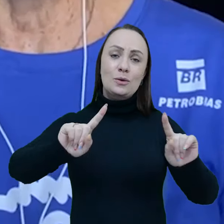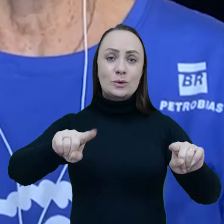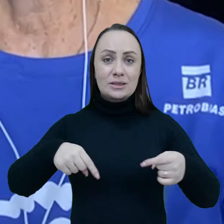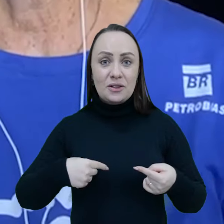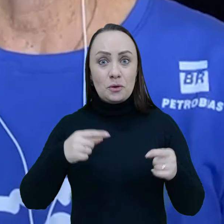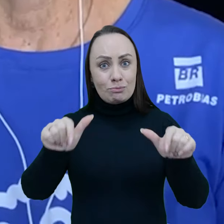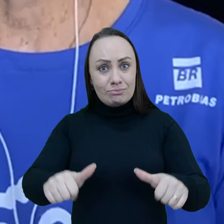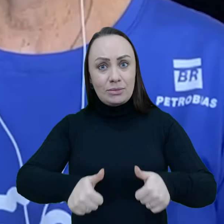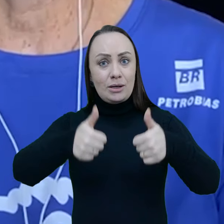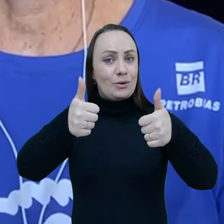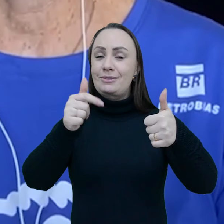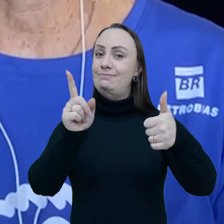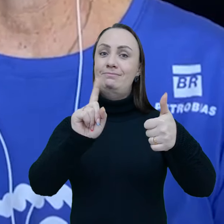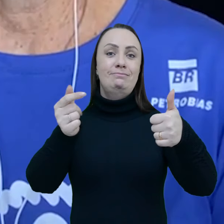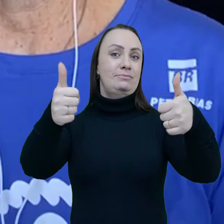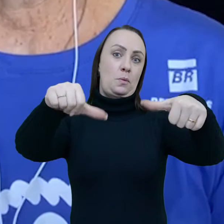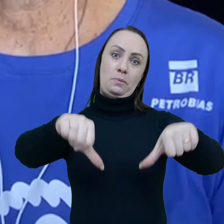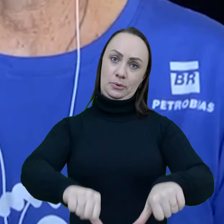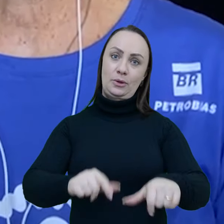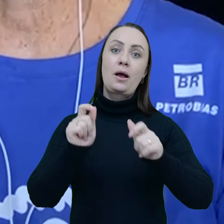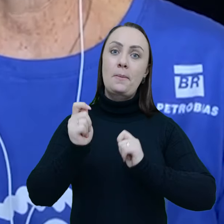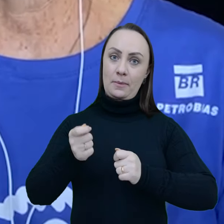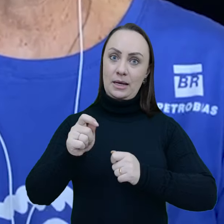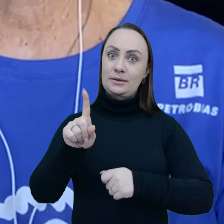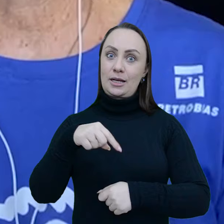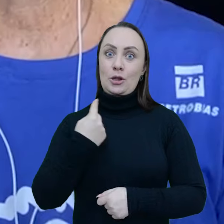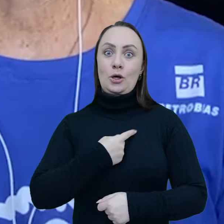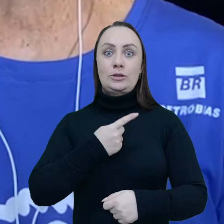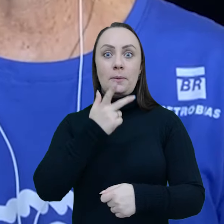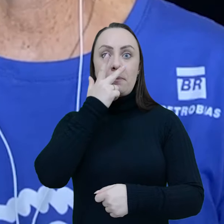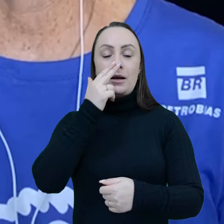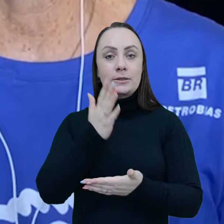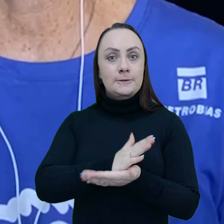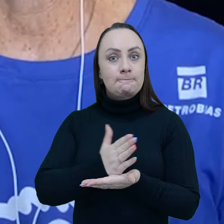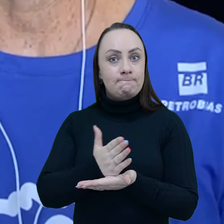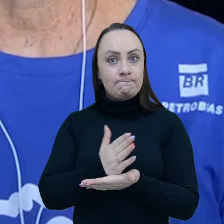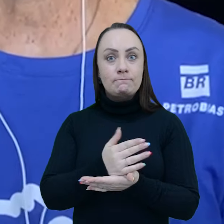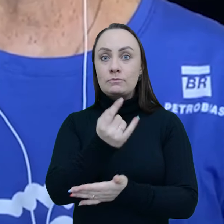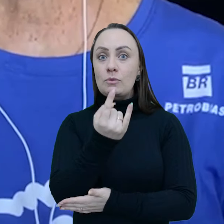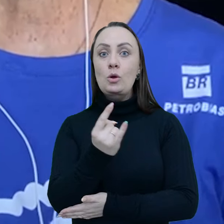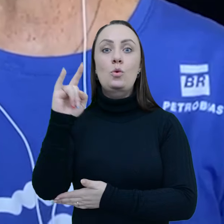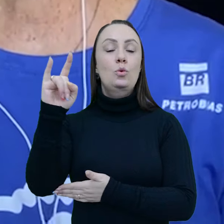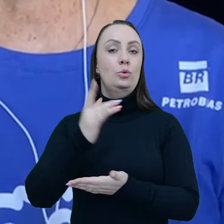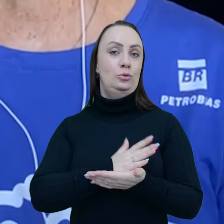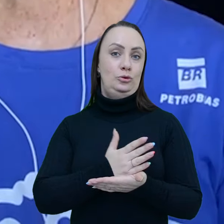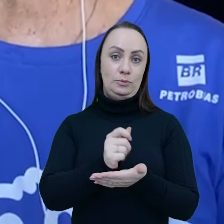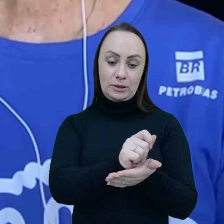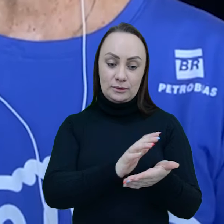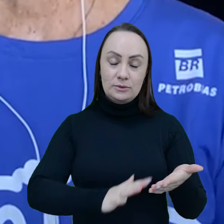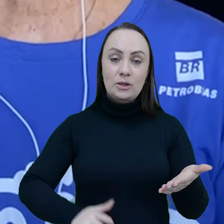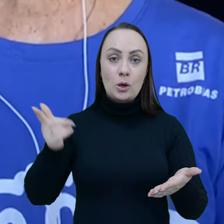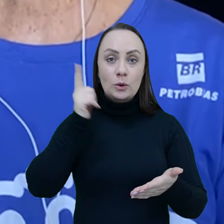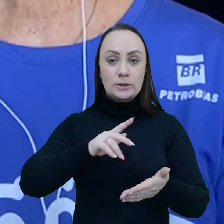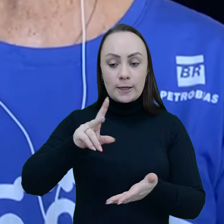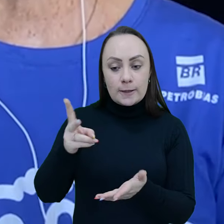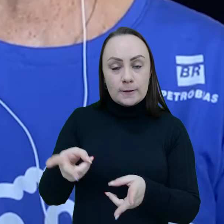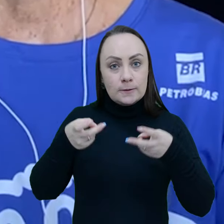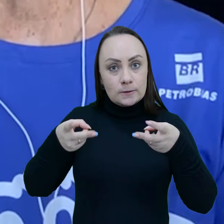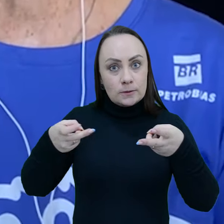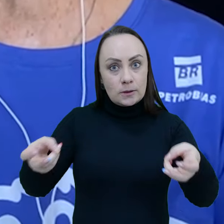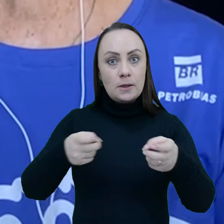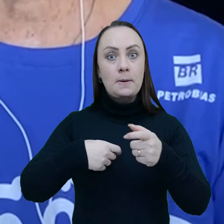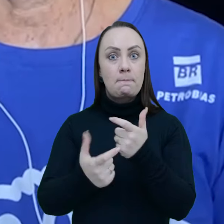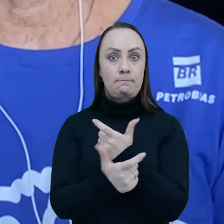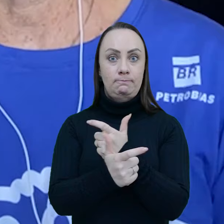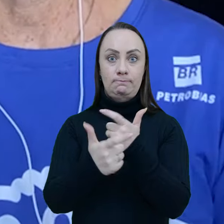melhorados, não piorados. E a pesca, eu acho que é a nossa grande última fronteira, a nossa última atividade extrativa